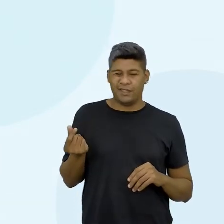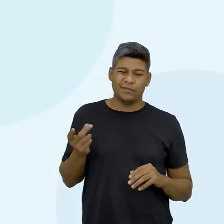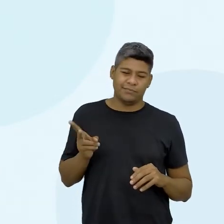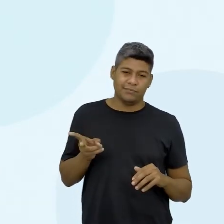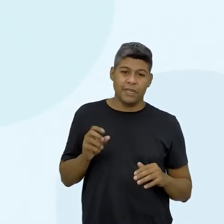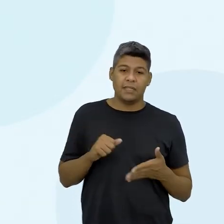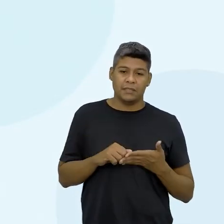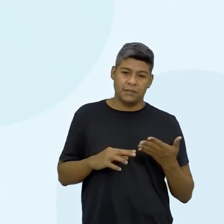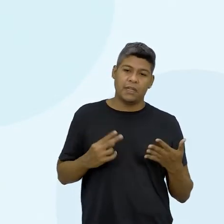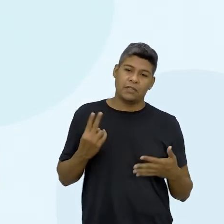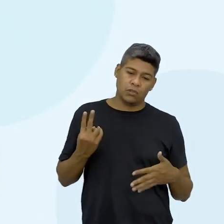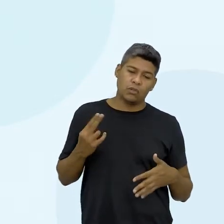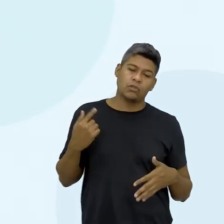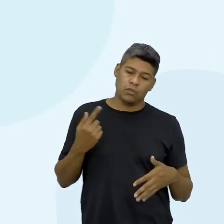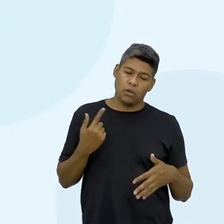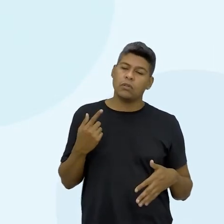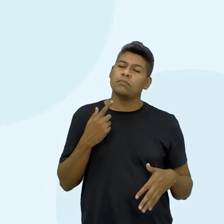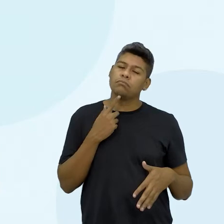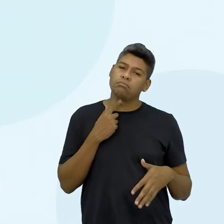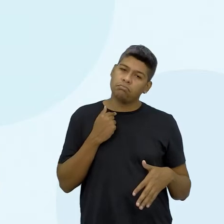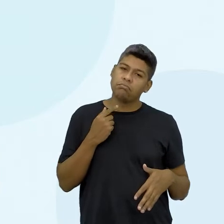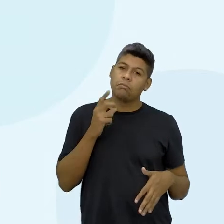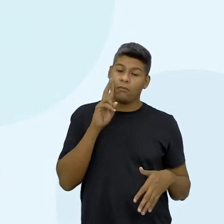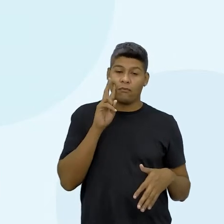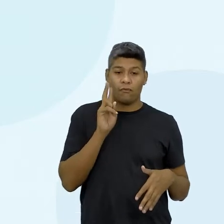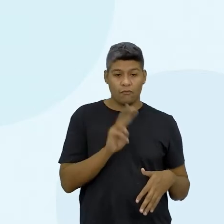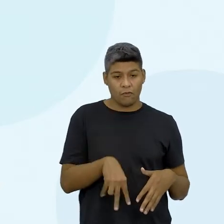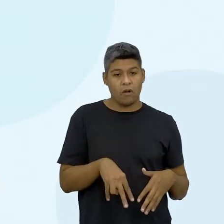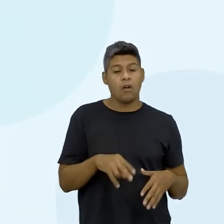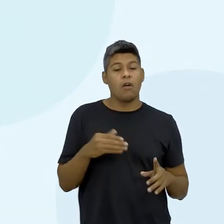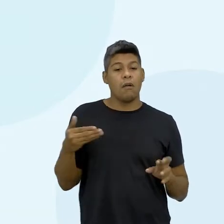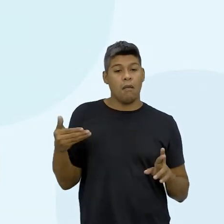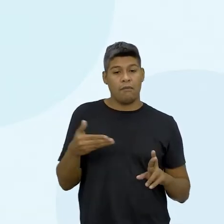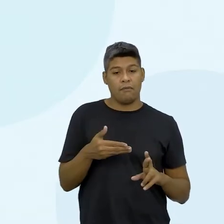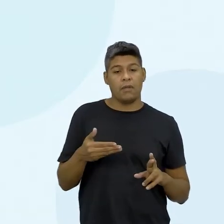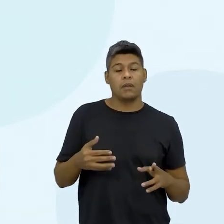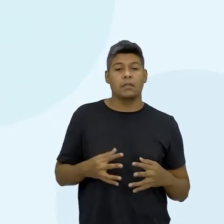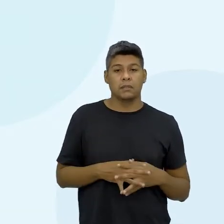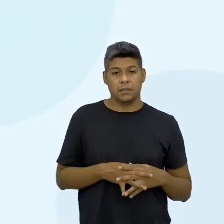na atividade dois, nós vamos buscar, né? Referências.